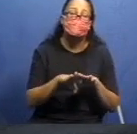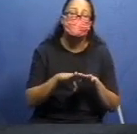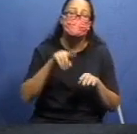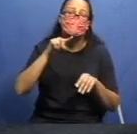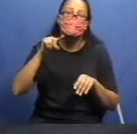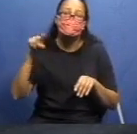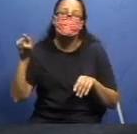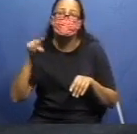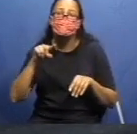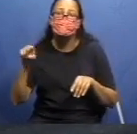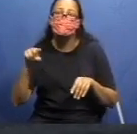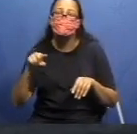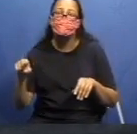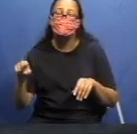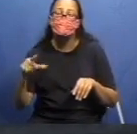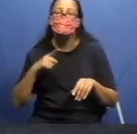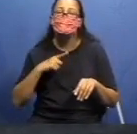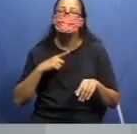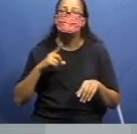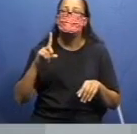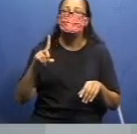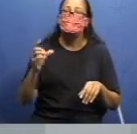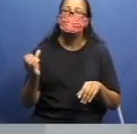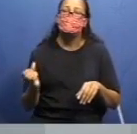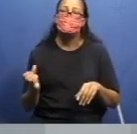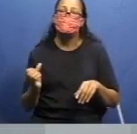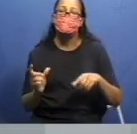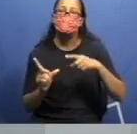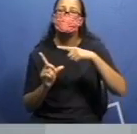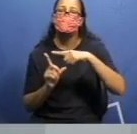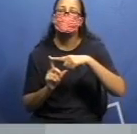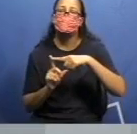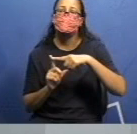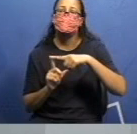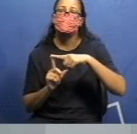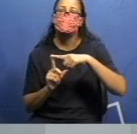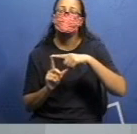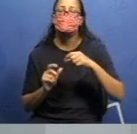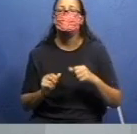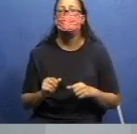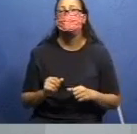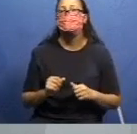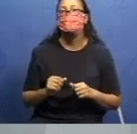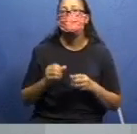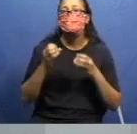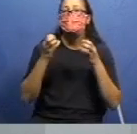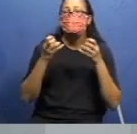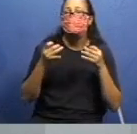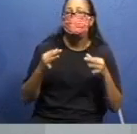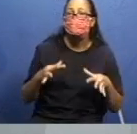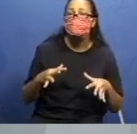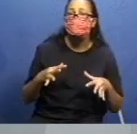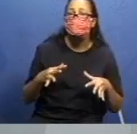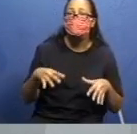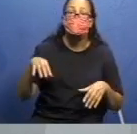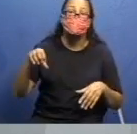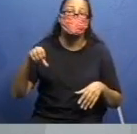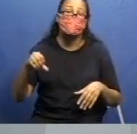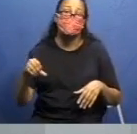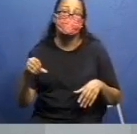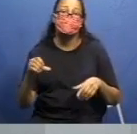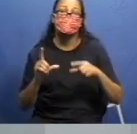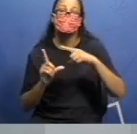16 quadradinhos. Então, o que eu tenho que fazer? Eu tenho que pegar... Então, eu vou explicar primeiro com nove quadradinhos.